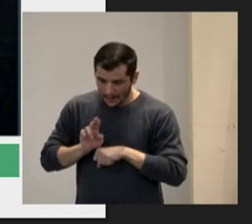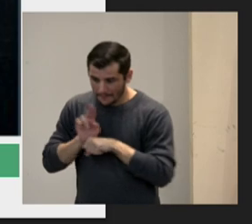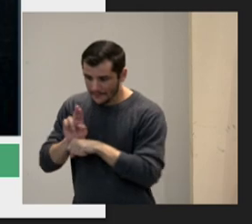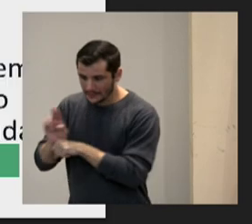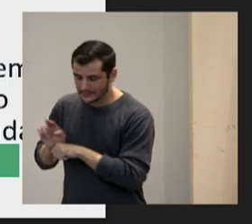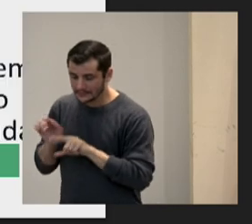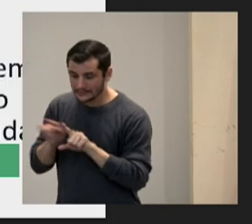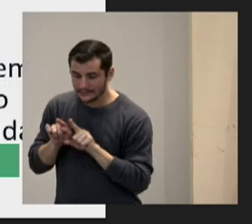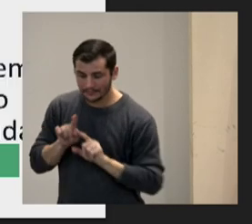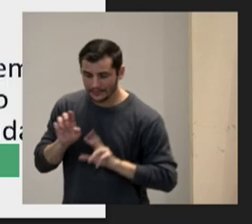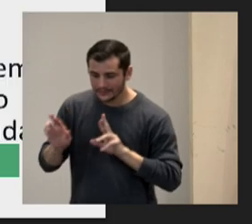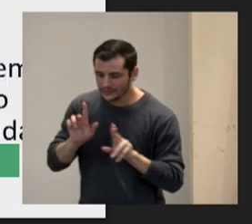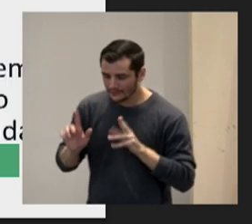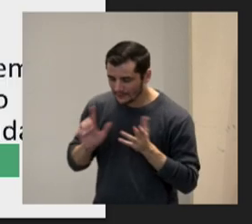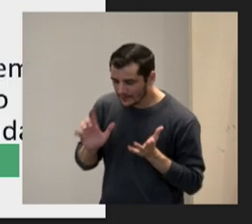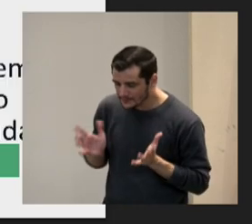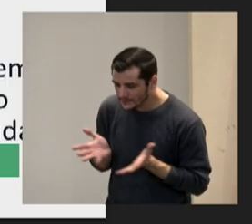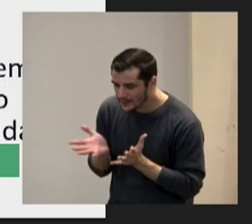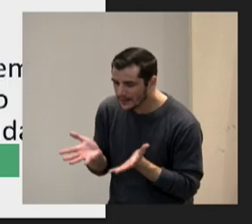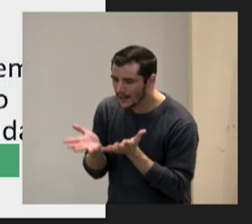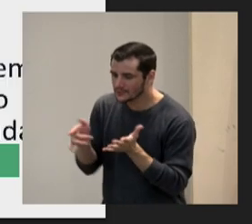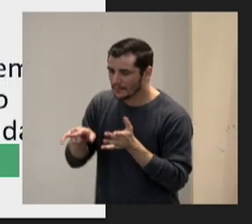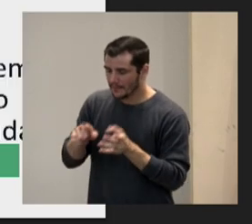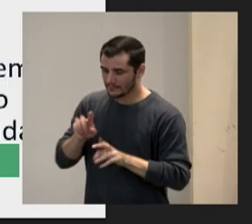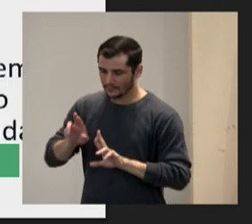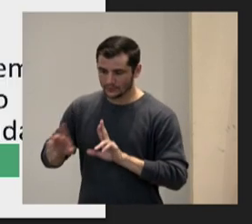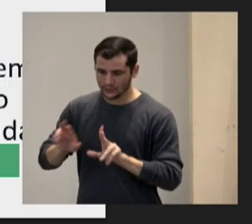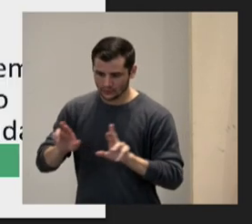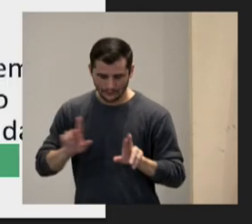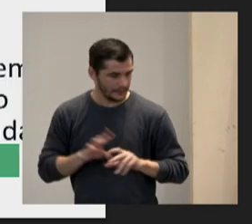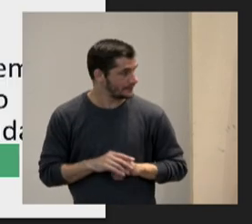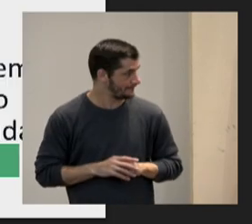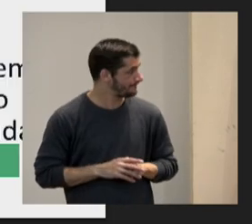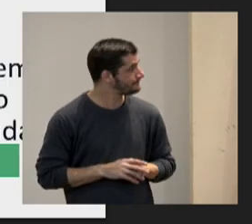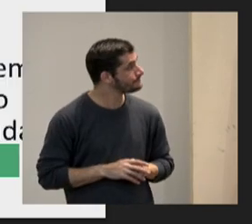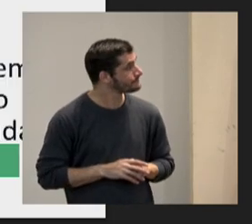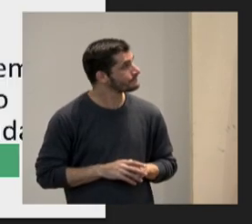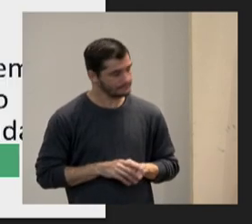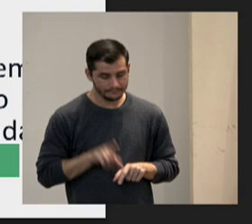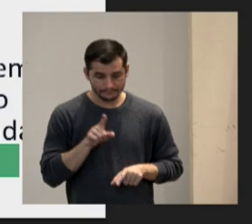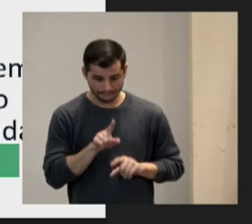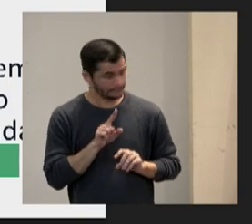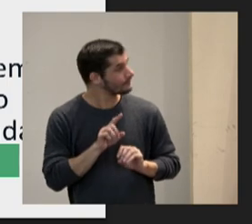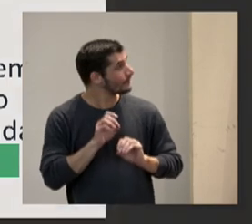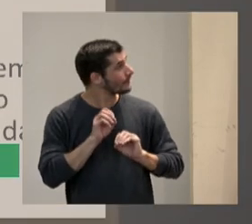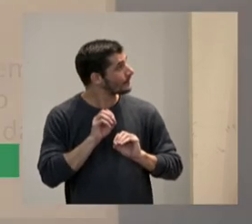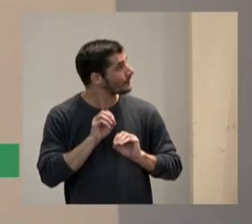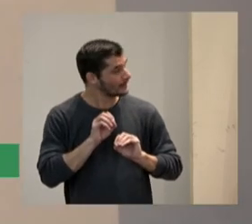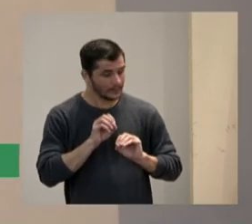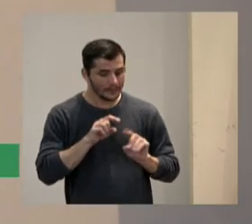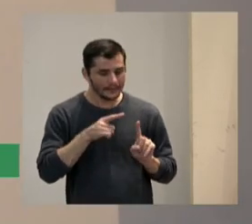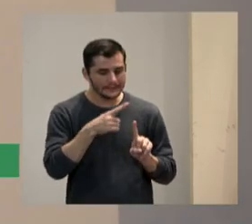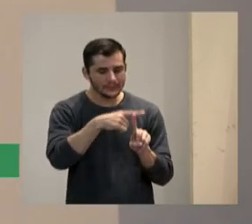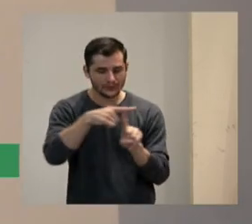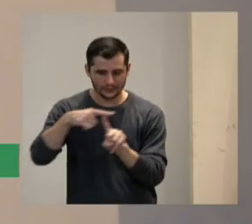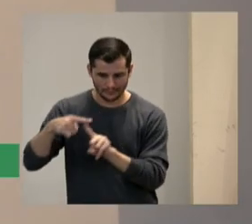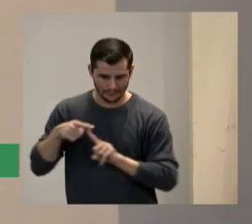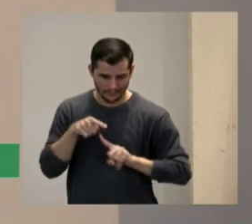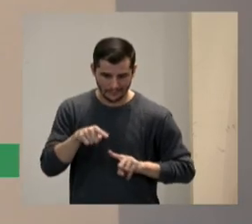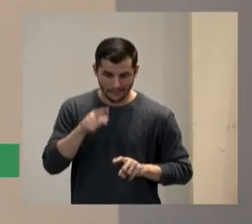de engajamento como terceiro princípio os estilos de aprendizagem também está por trás e os estilos de aprendizagem